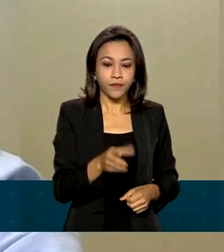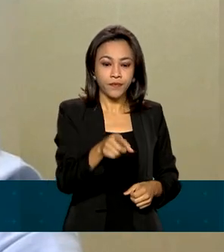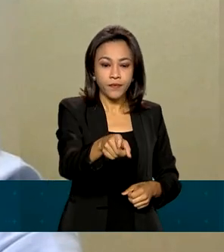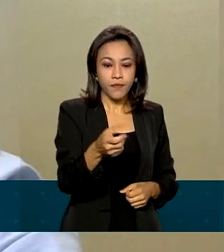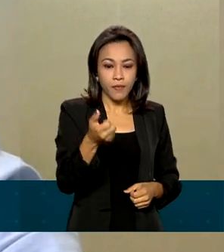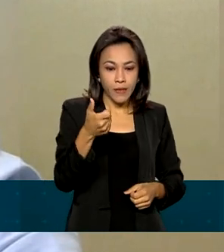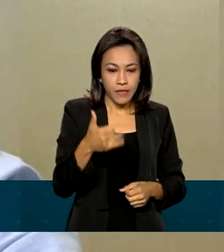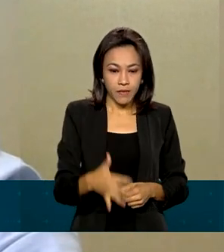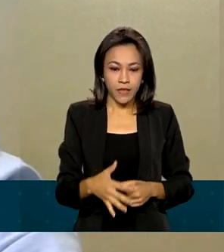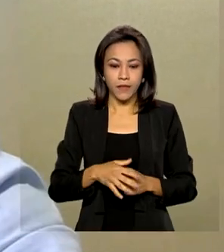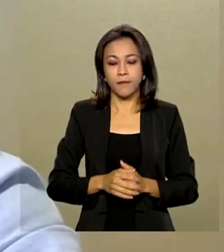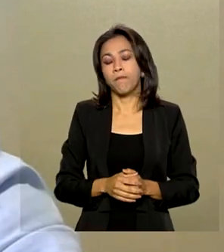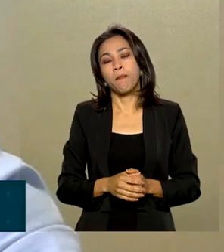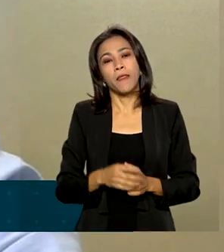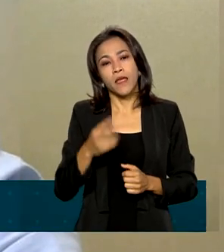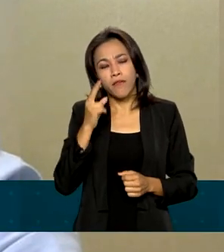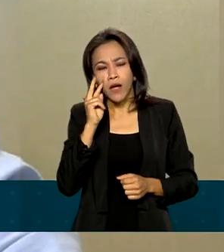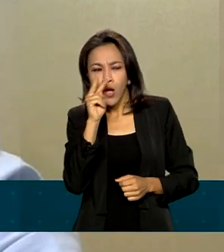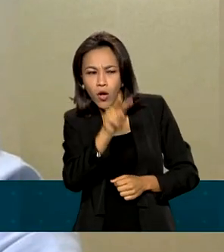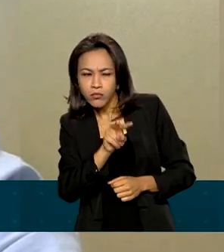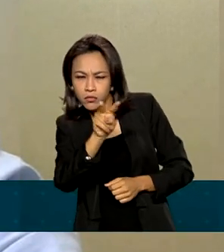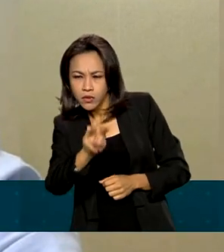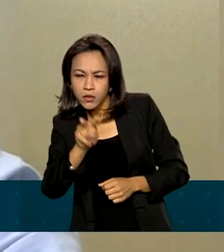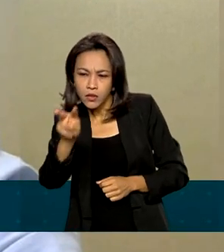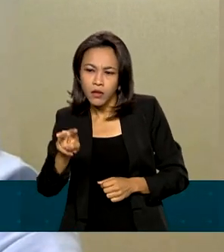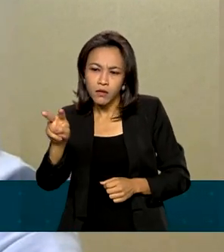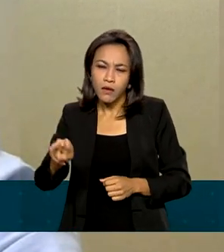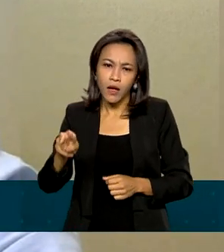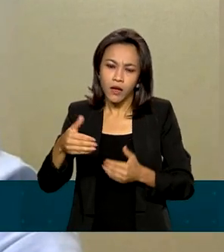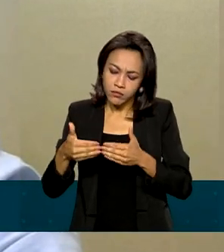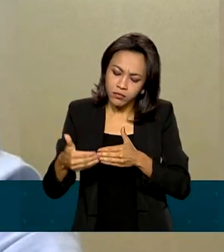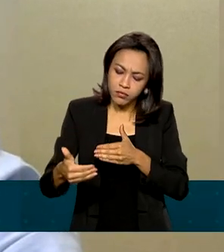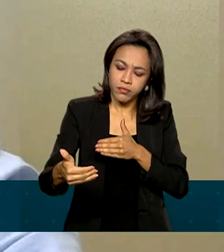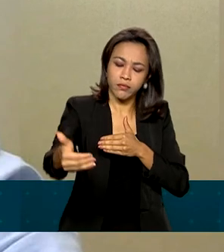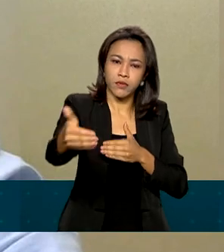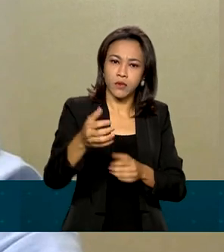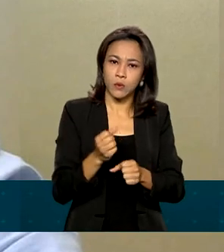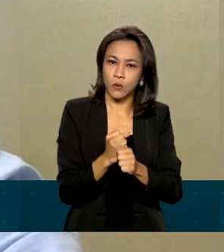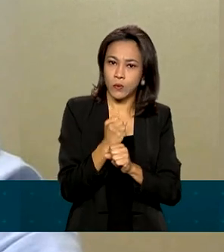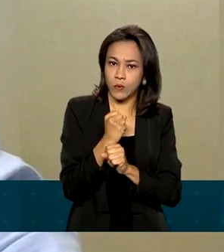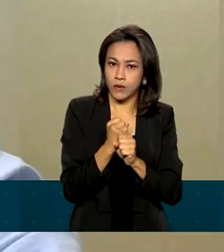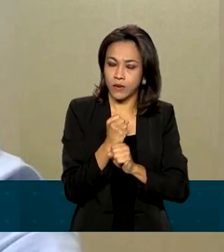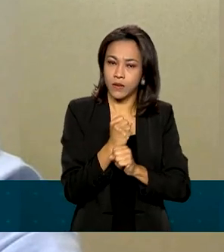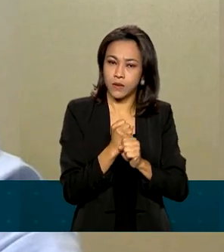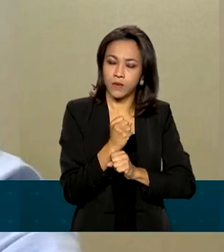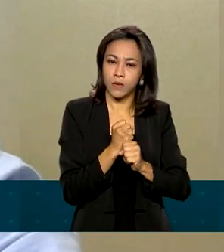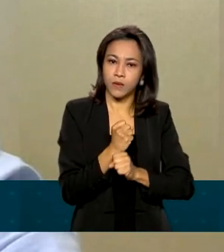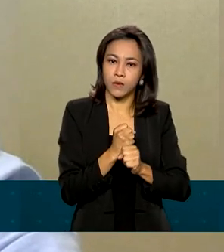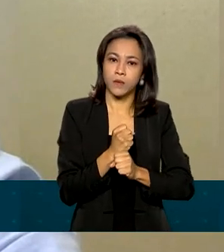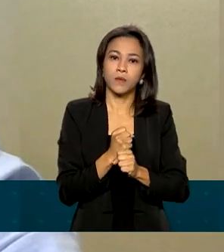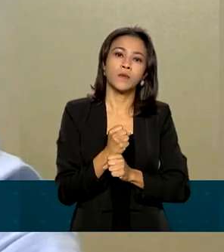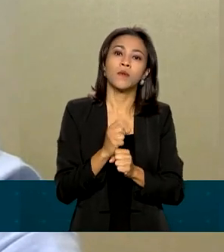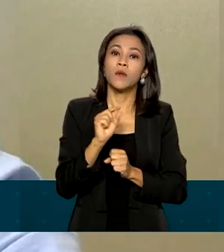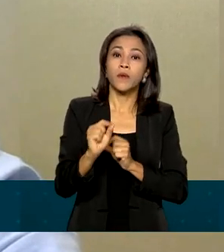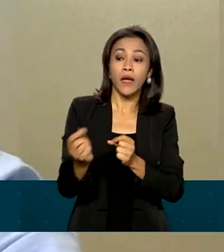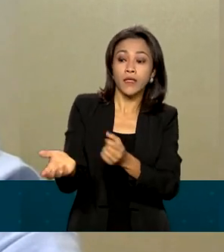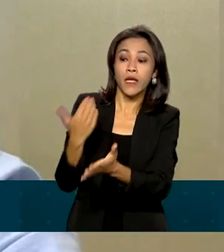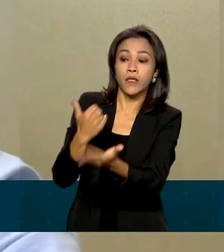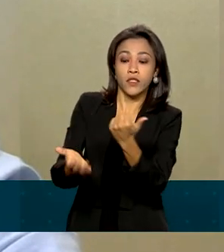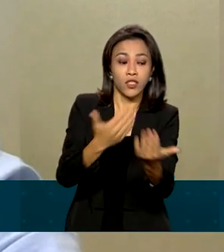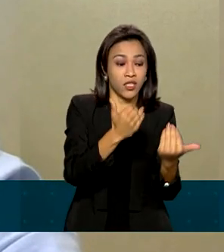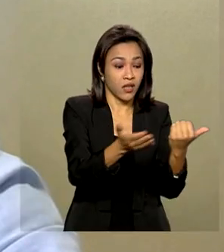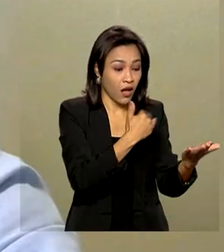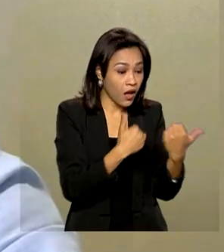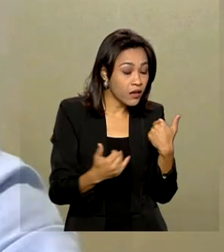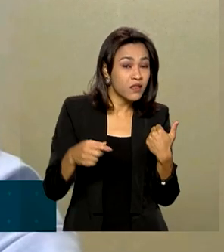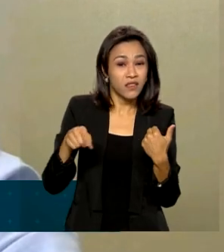observar no mercado, ao longo dos próximos anos, uma retirada daqueles equipamentos que